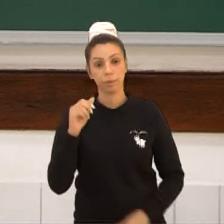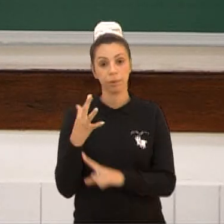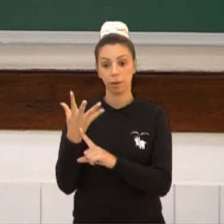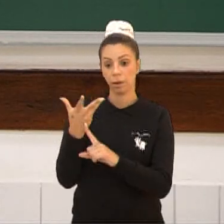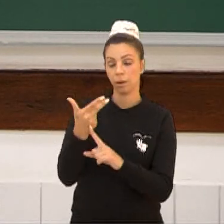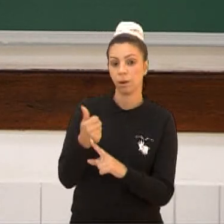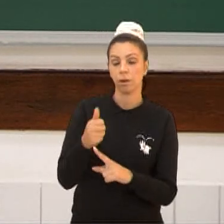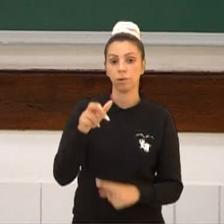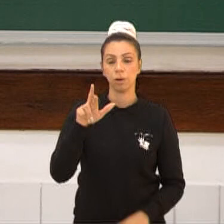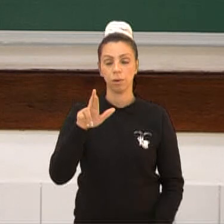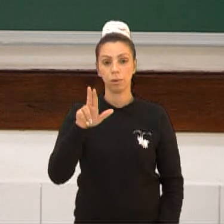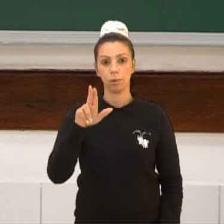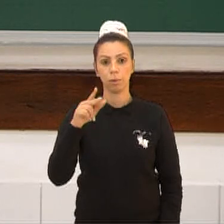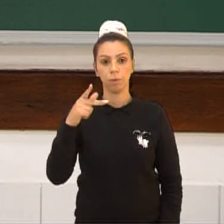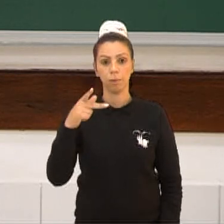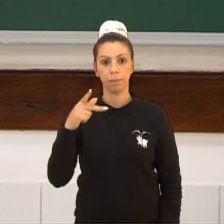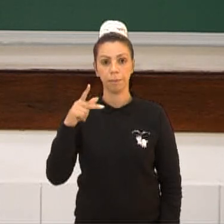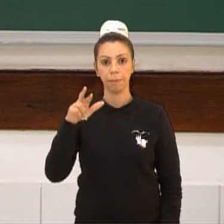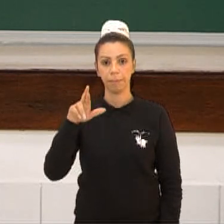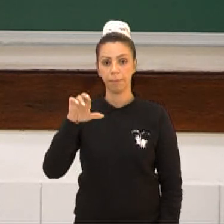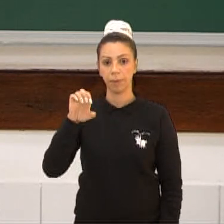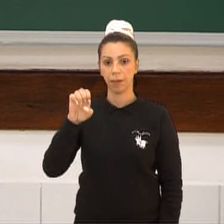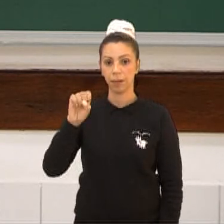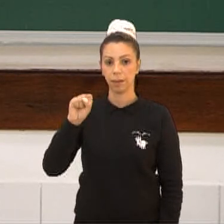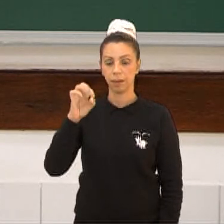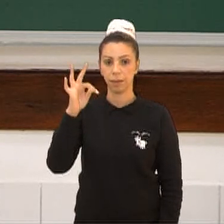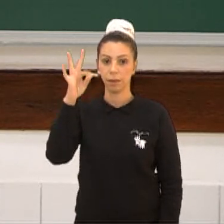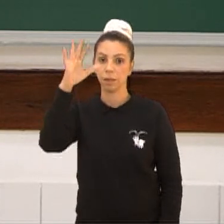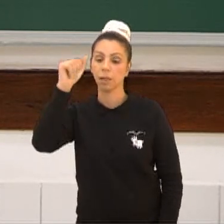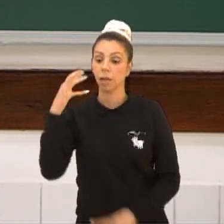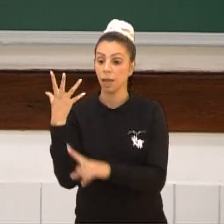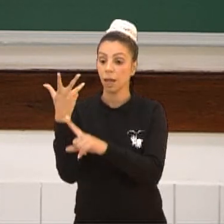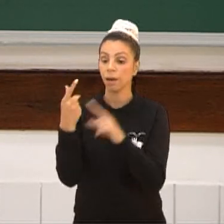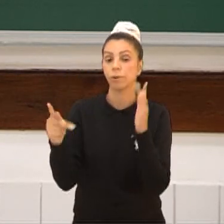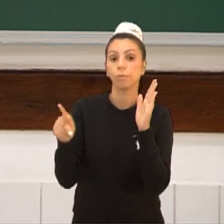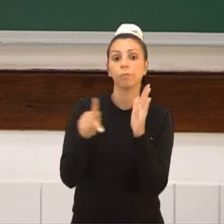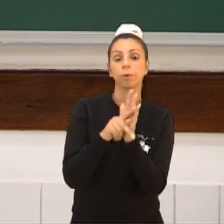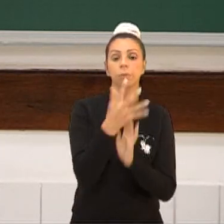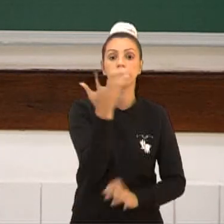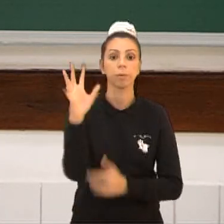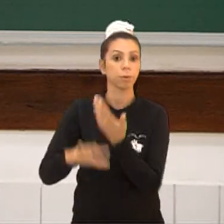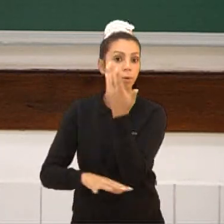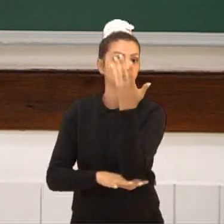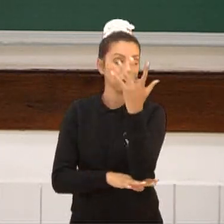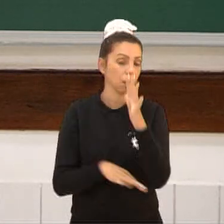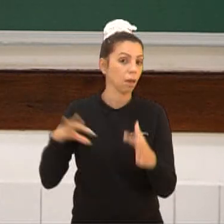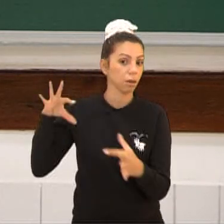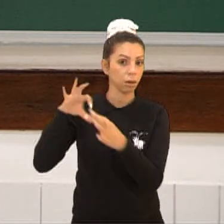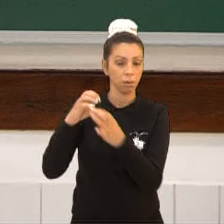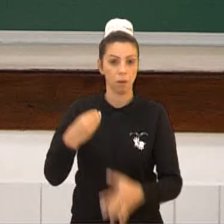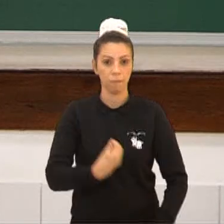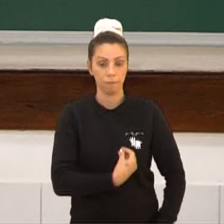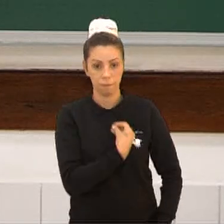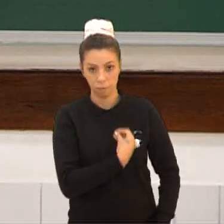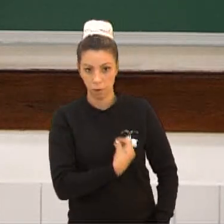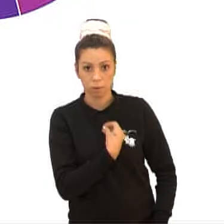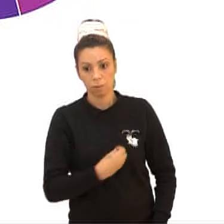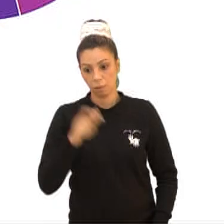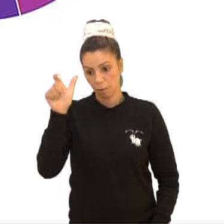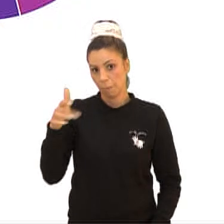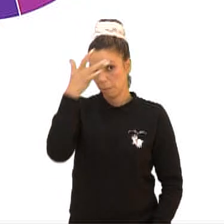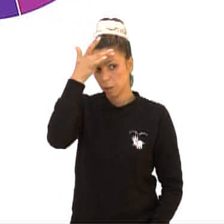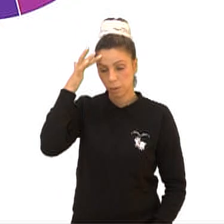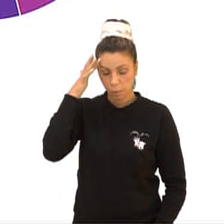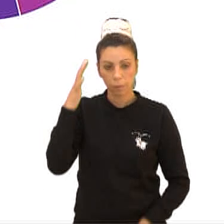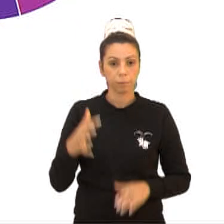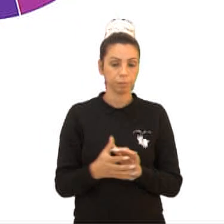com relação à arte do cotidiano e natureza, sempre ligado à vida social do indivíduo. Ok, gente? Vou